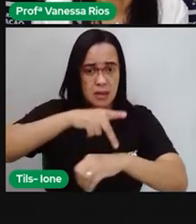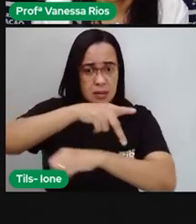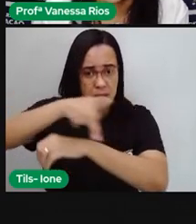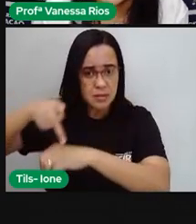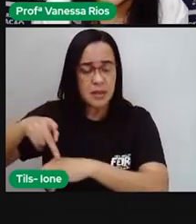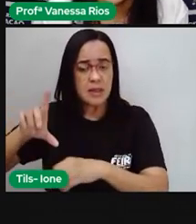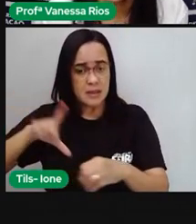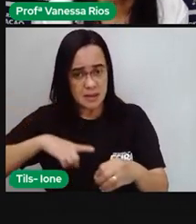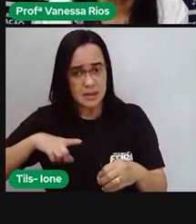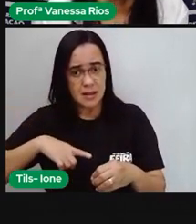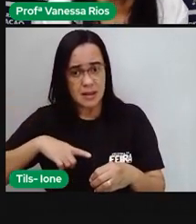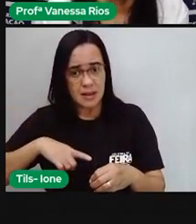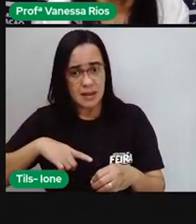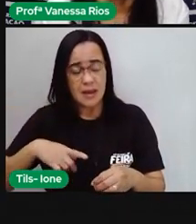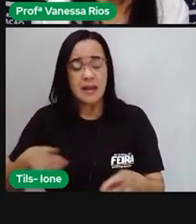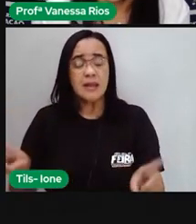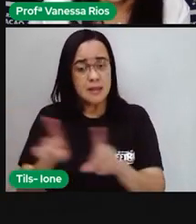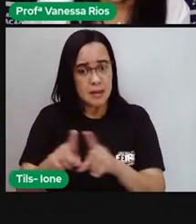próprio Brasil?